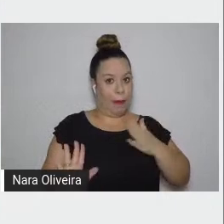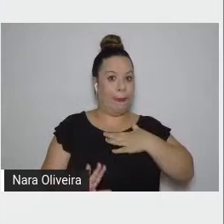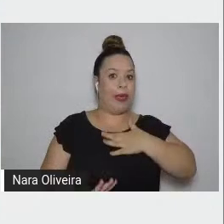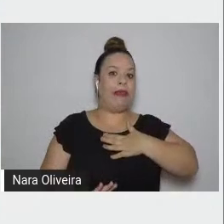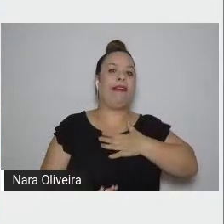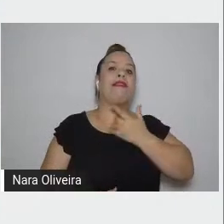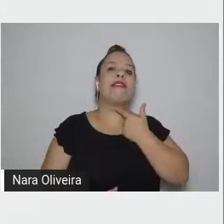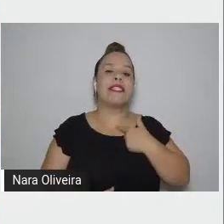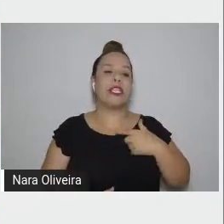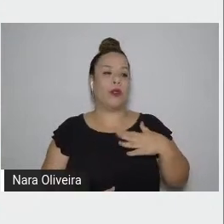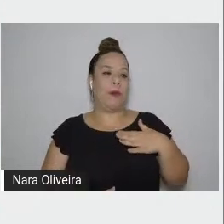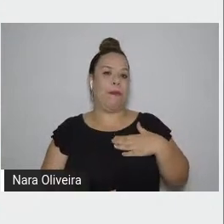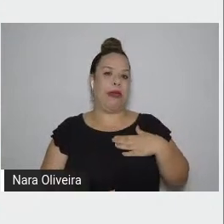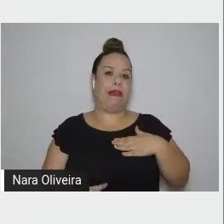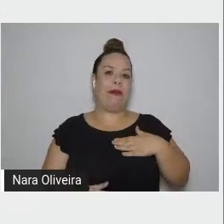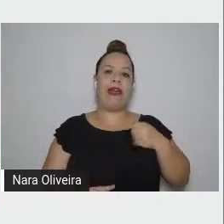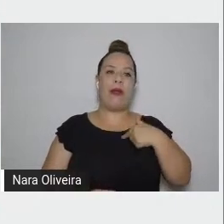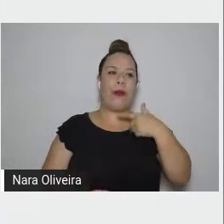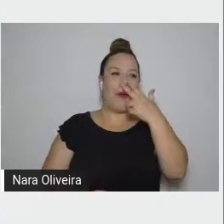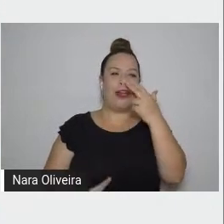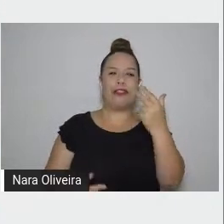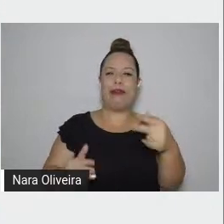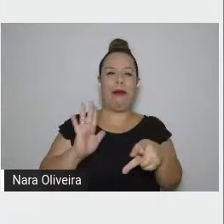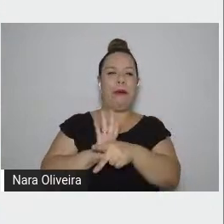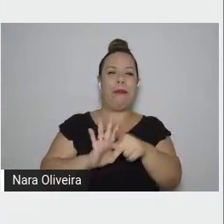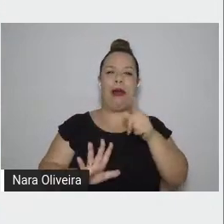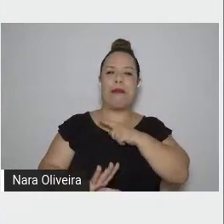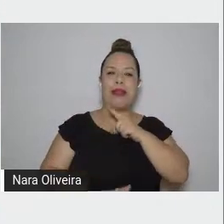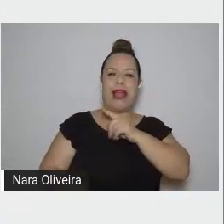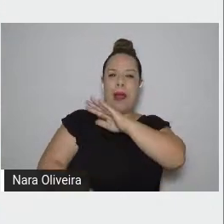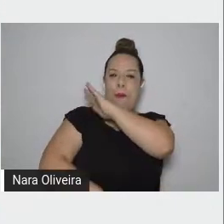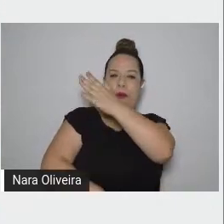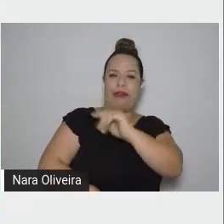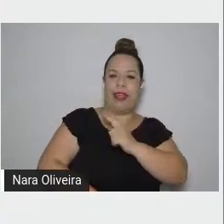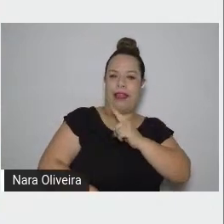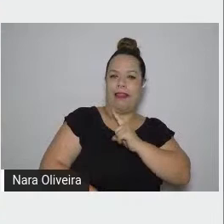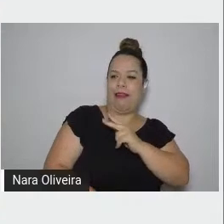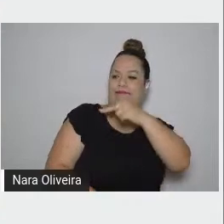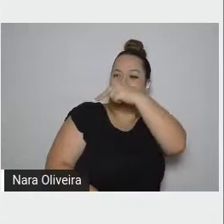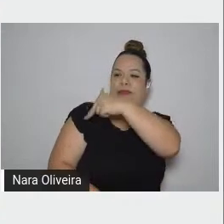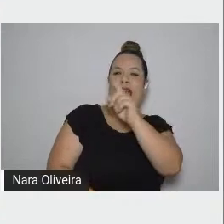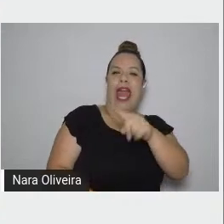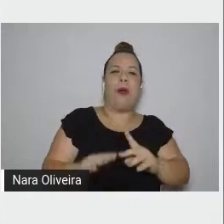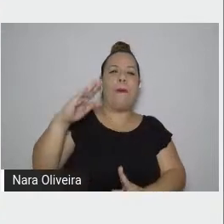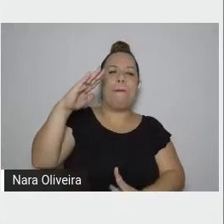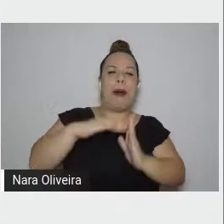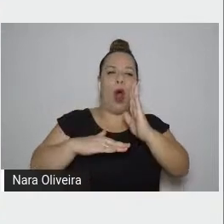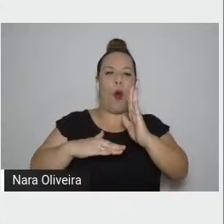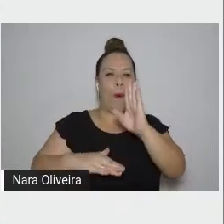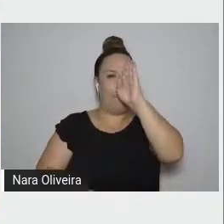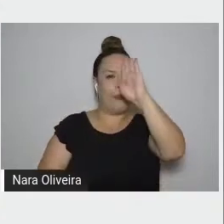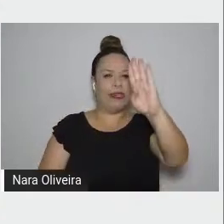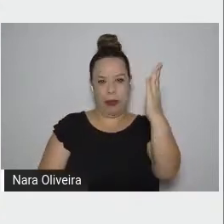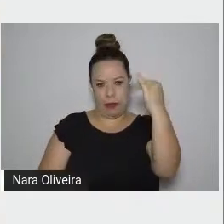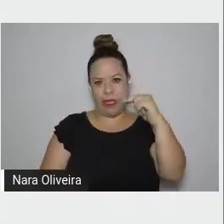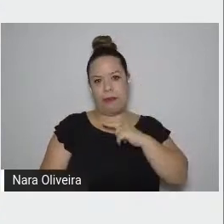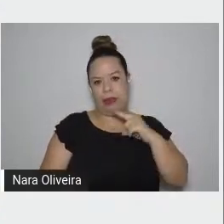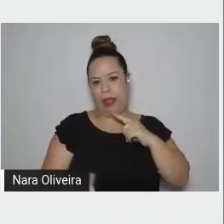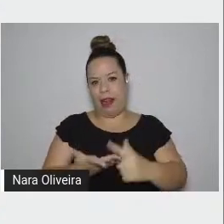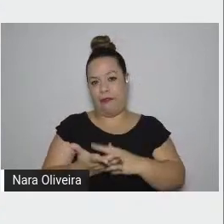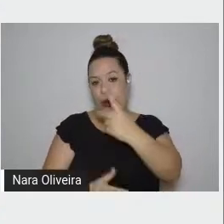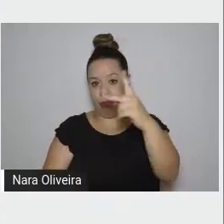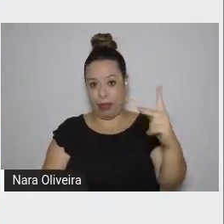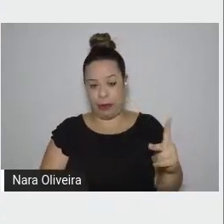considero as montanhas mais altas da paisagem da obra do Saramago. Então, vou